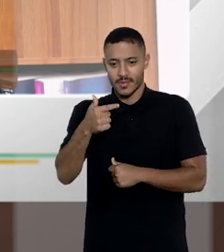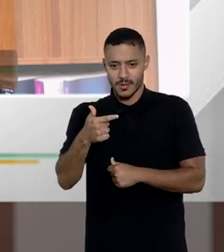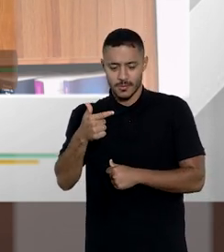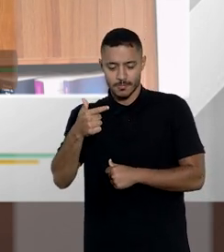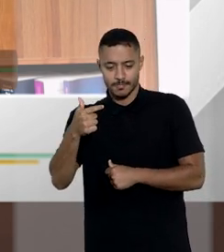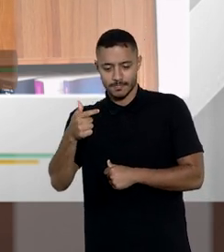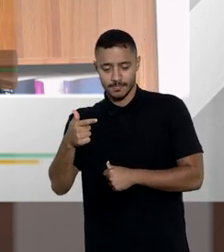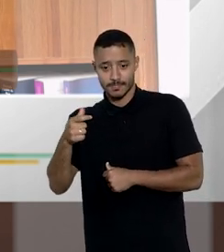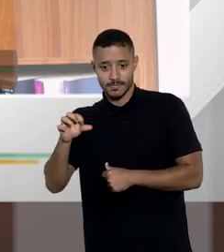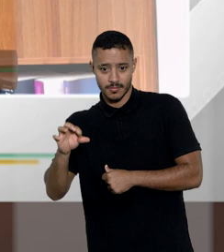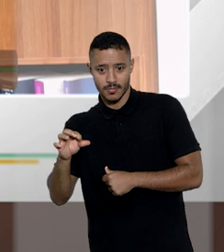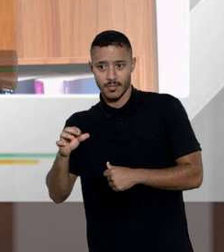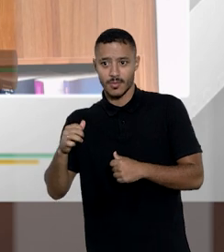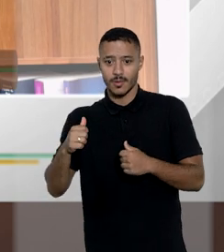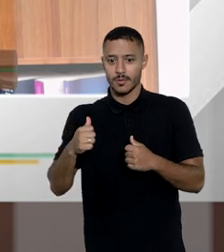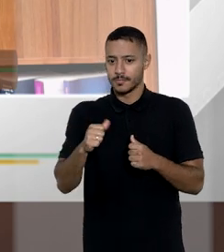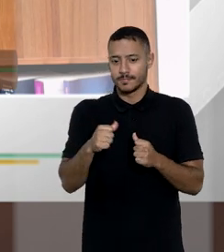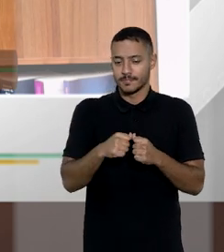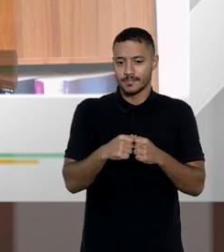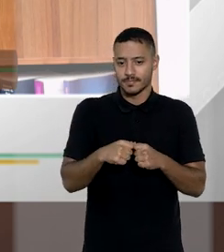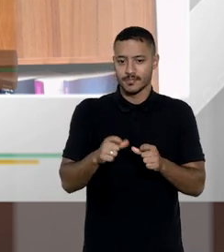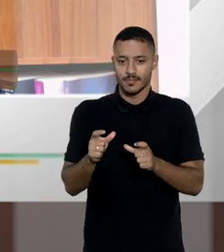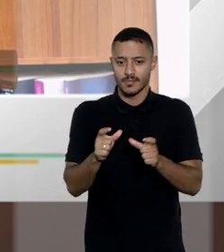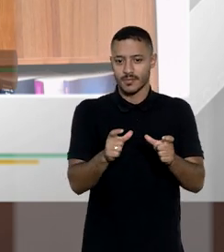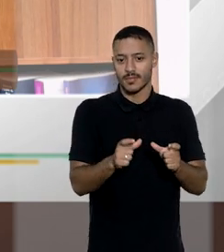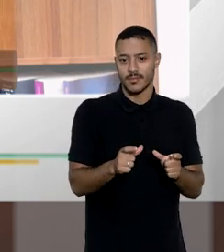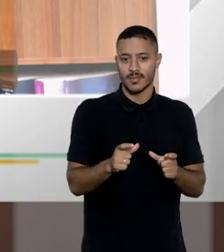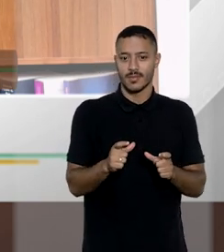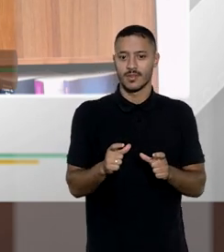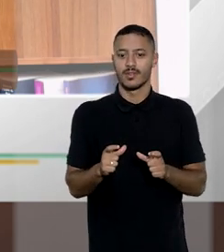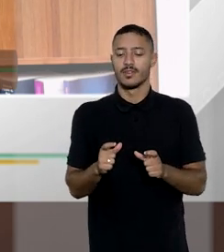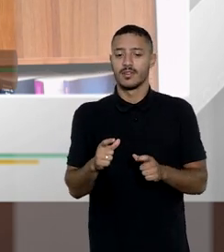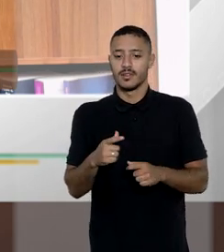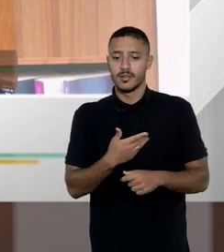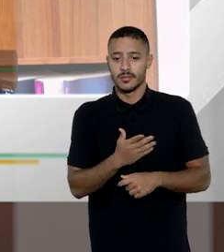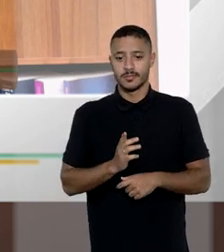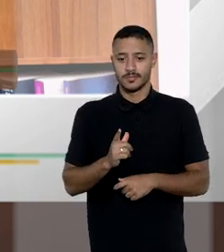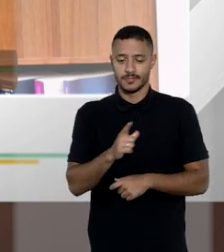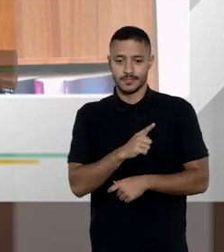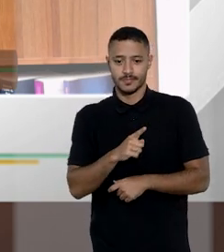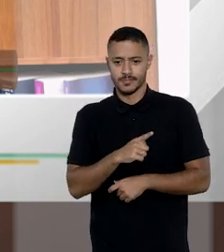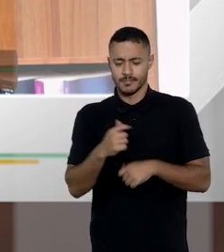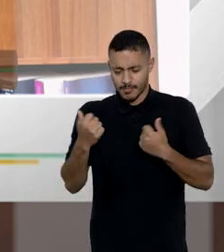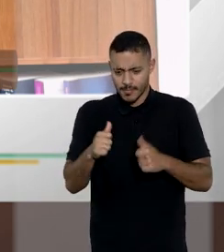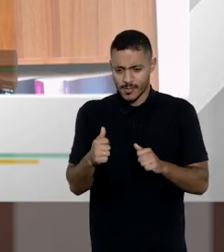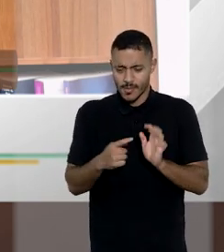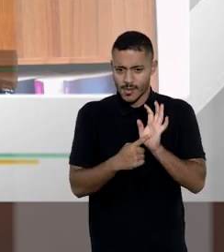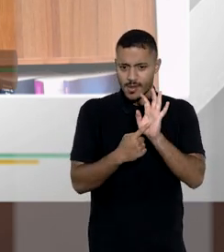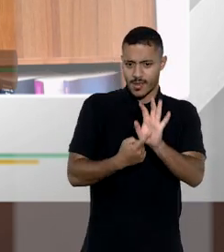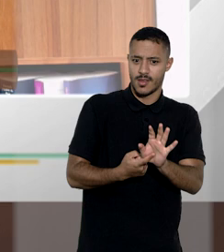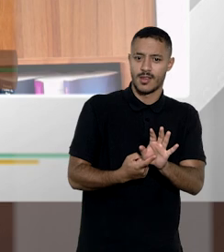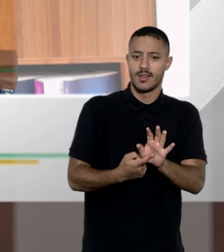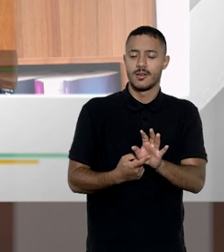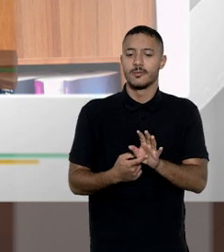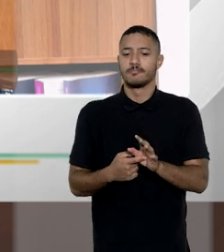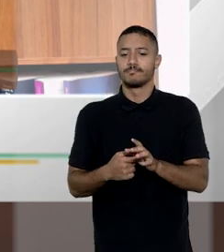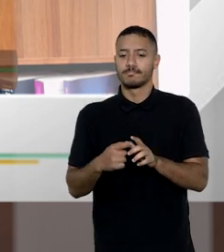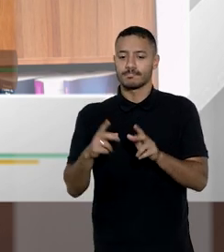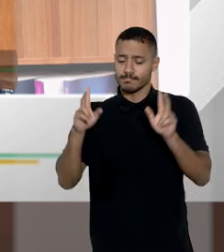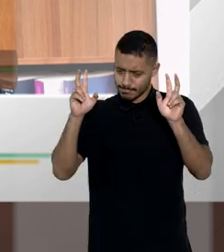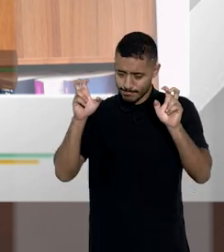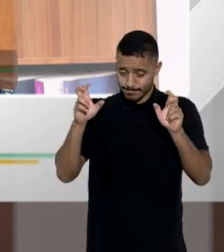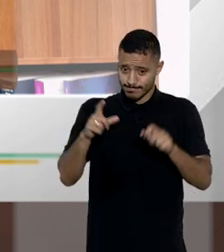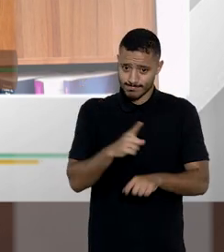no 1829 o companheiro pois é não está ali e o que nós temos necessidade de destacar é que essa